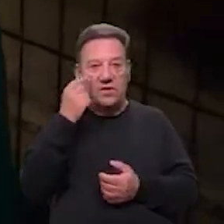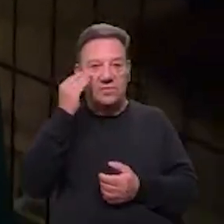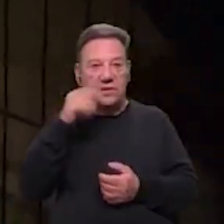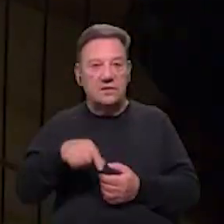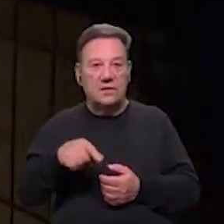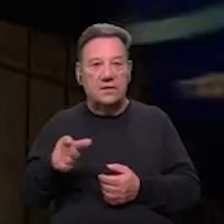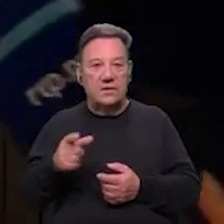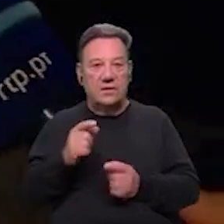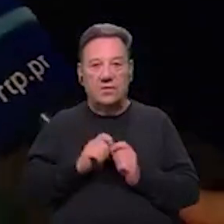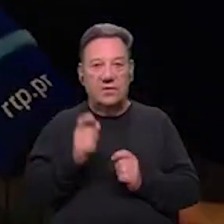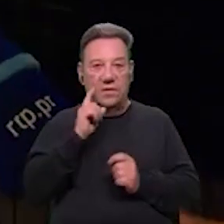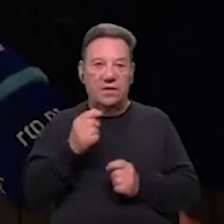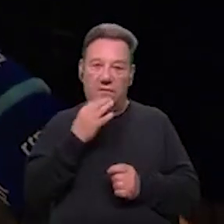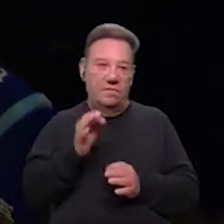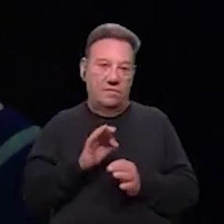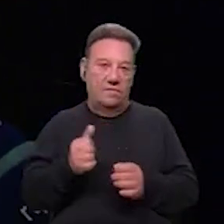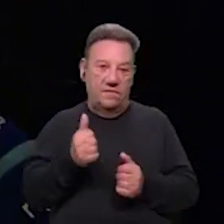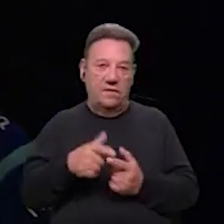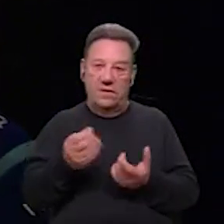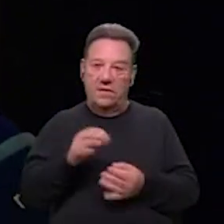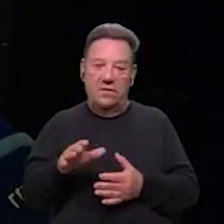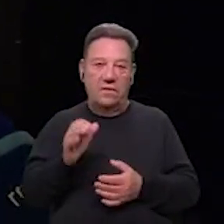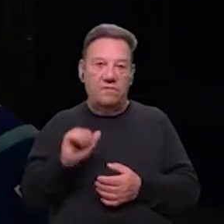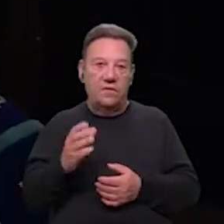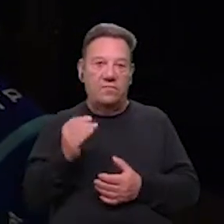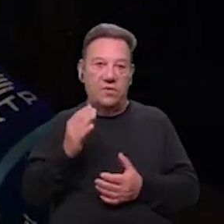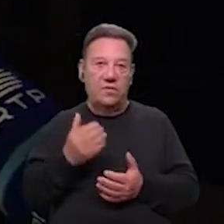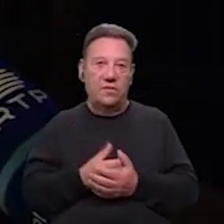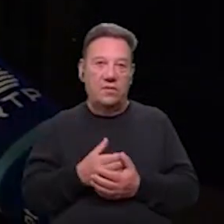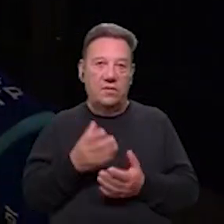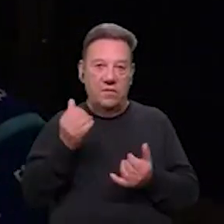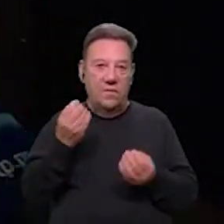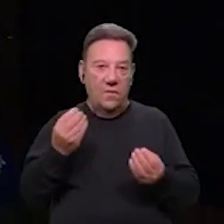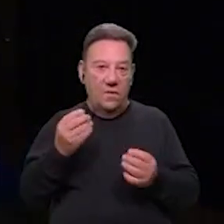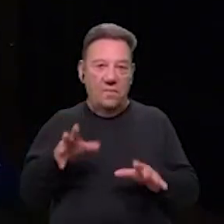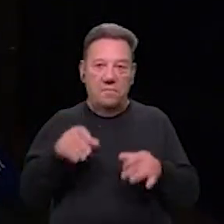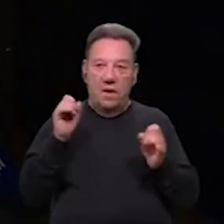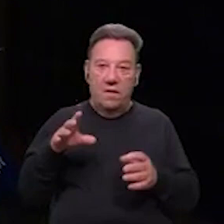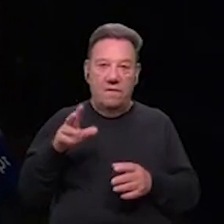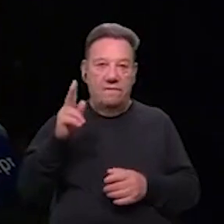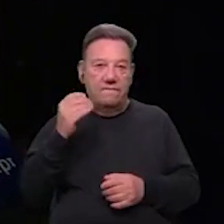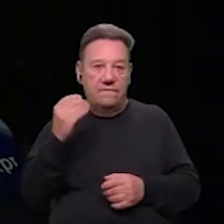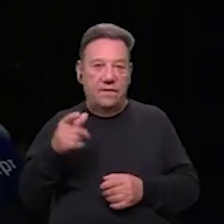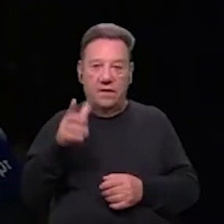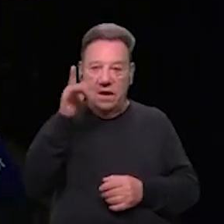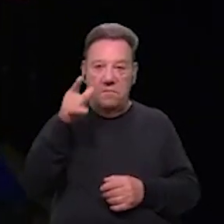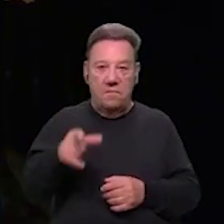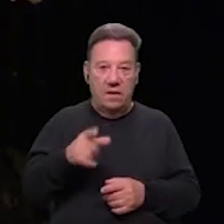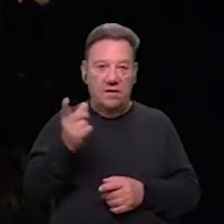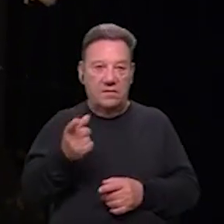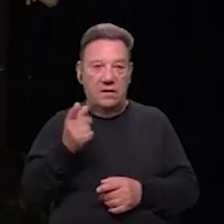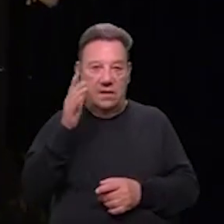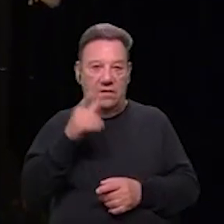aqui, ao longo destes dias? Incrível, incrível. As crianças só me ficam muito... Uau, magia, uau, estes animais, as